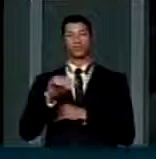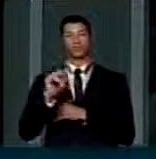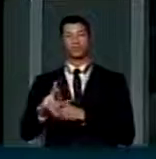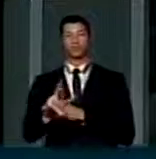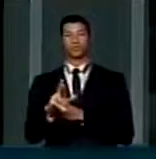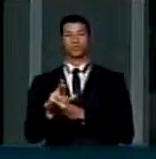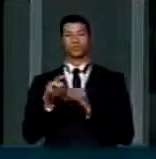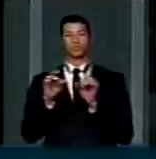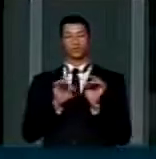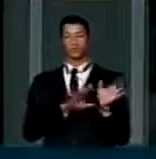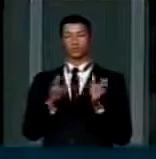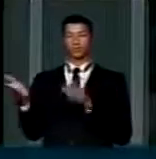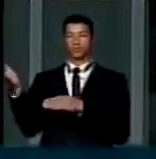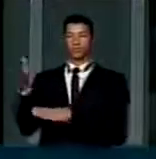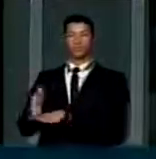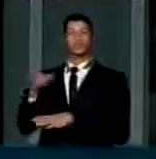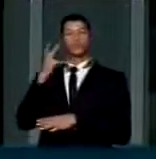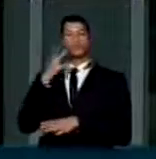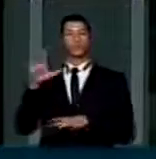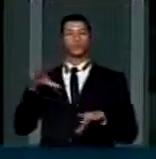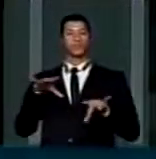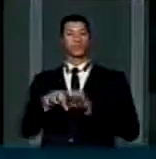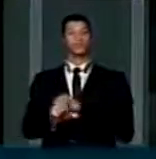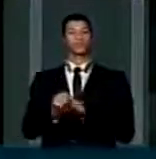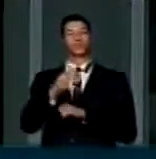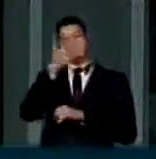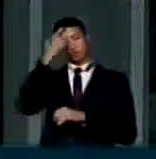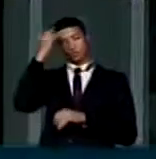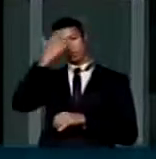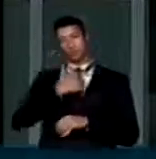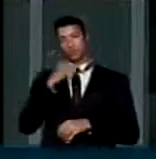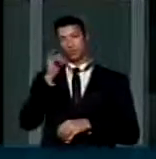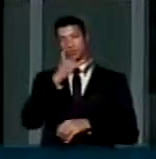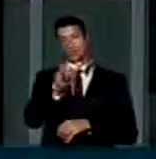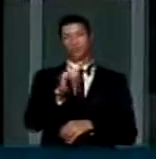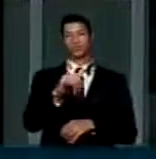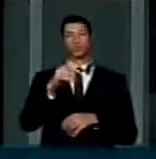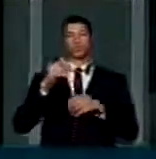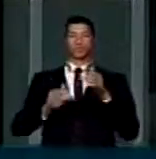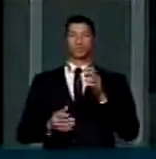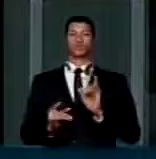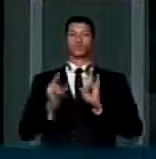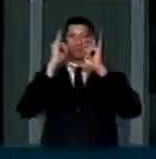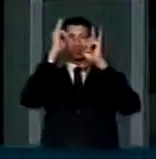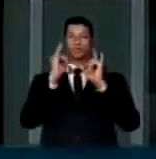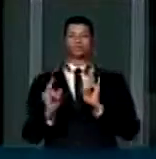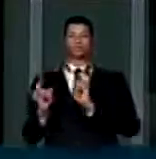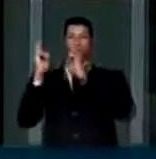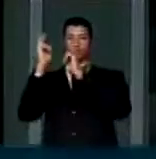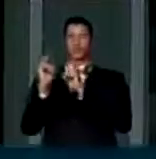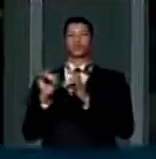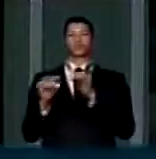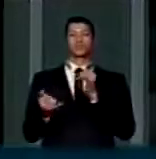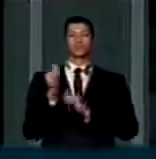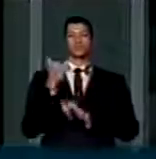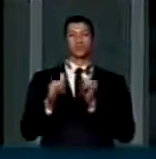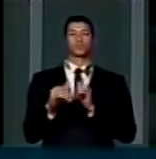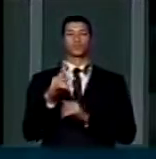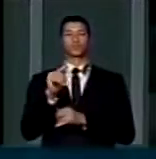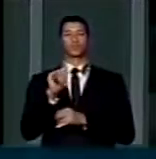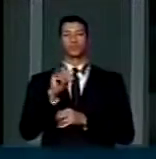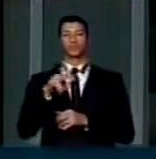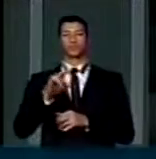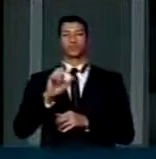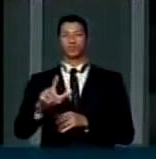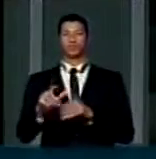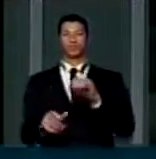destinada a formar eletricistas prediais na instalação de painéis solares,